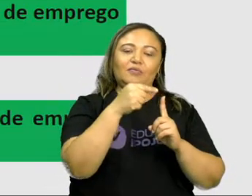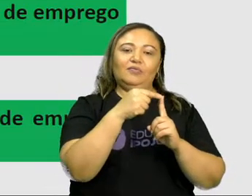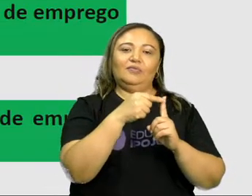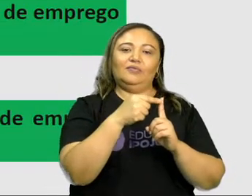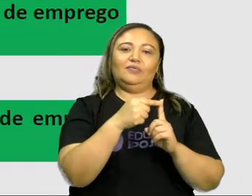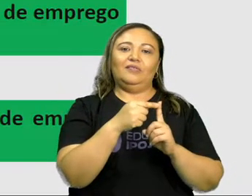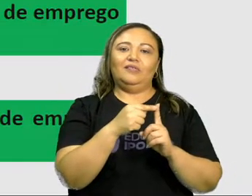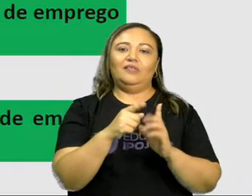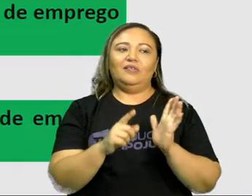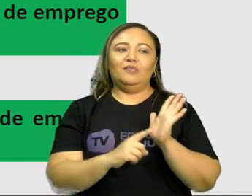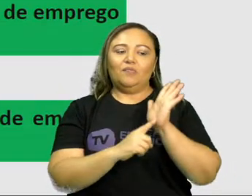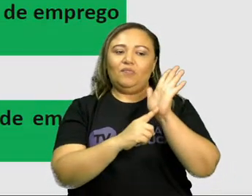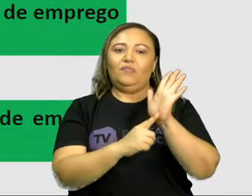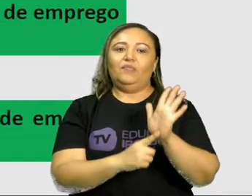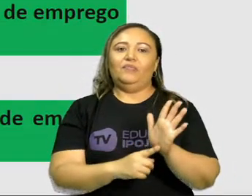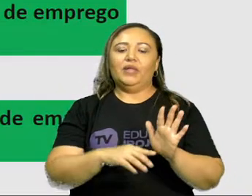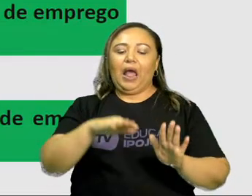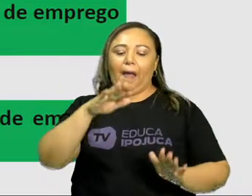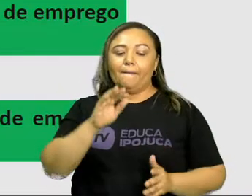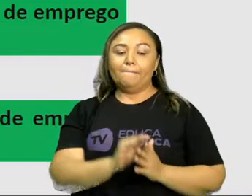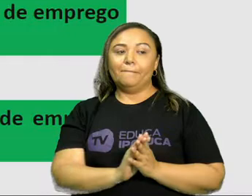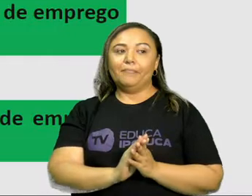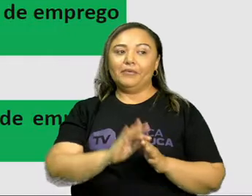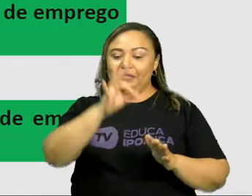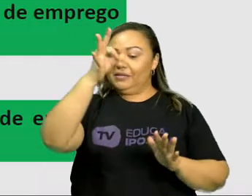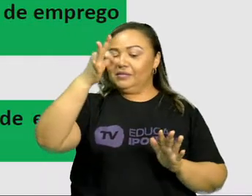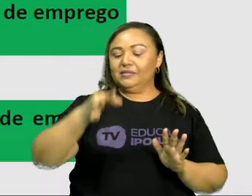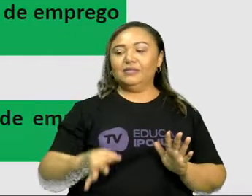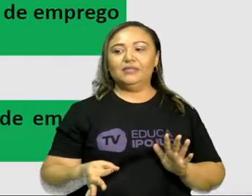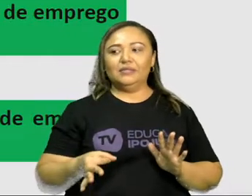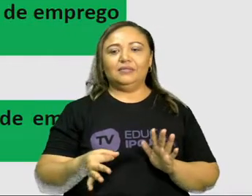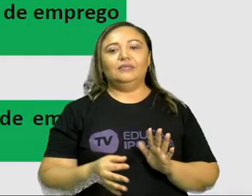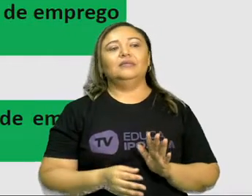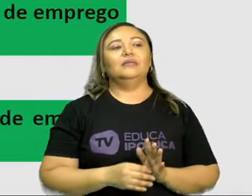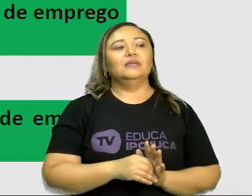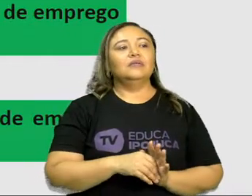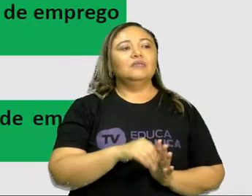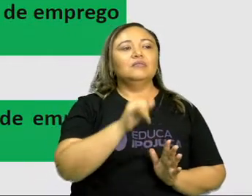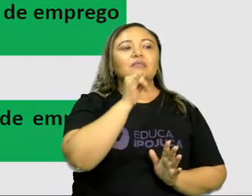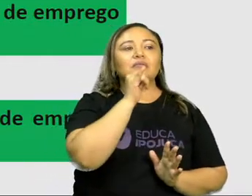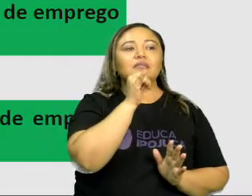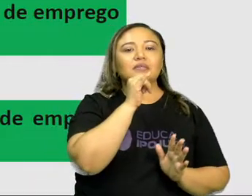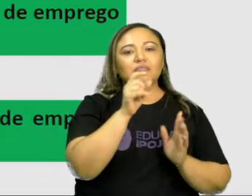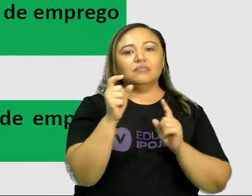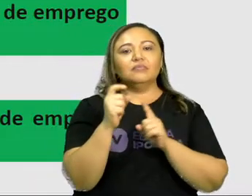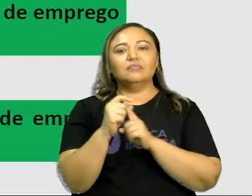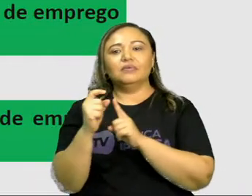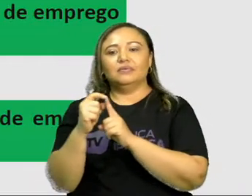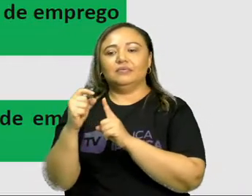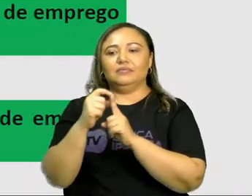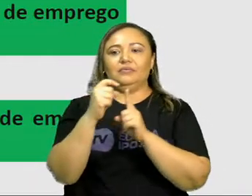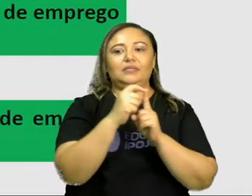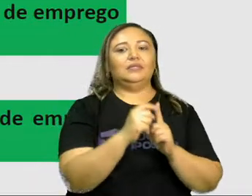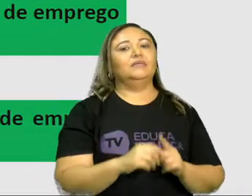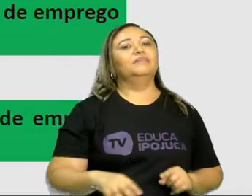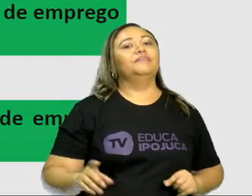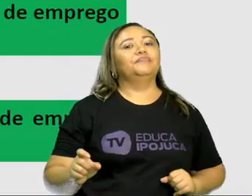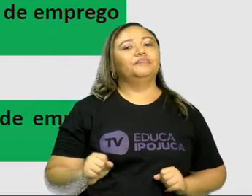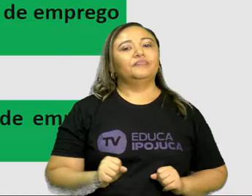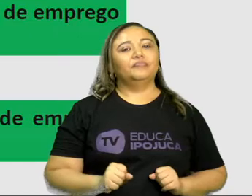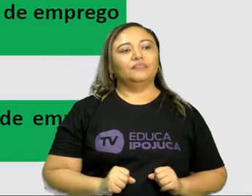Eu falei que eles expressam possibilidade e certeza. E alguns exemplos de palavras ou expressões são